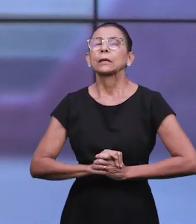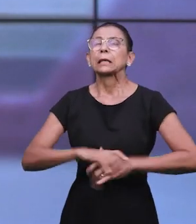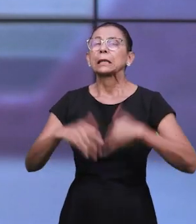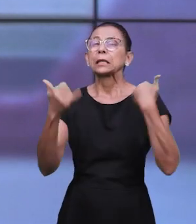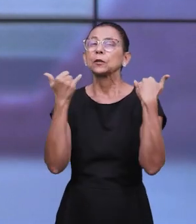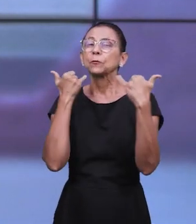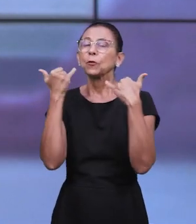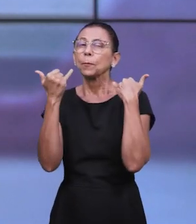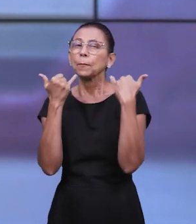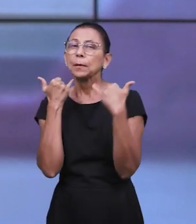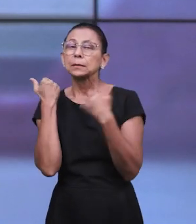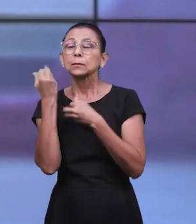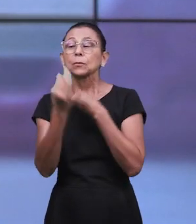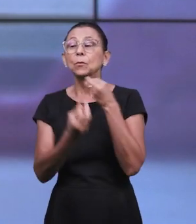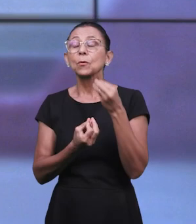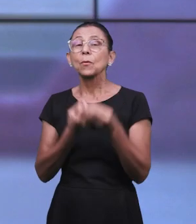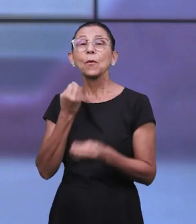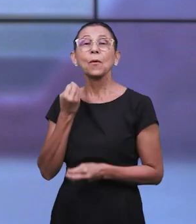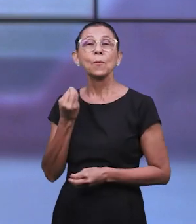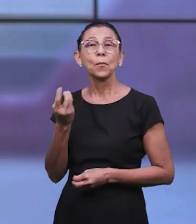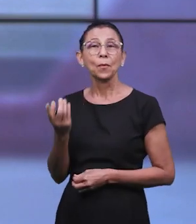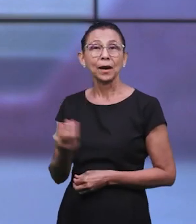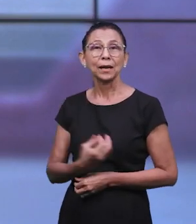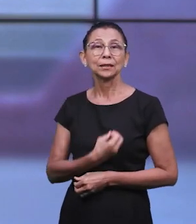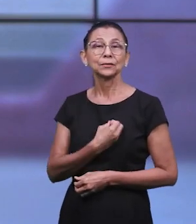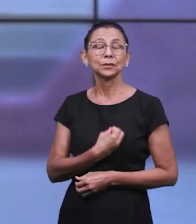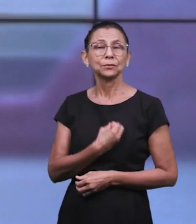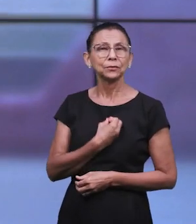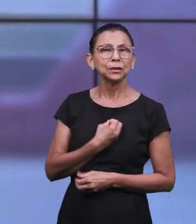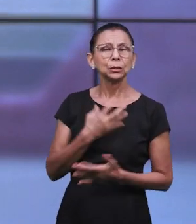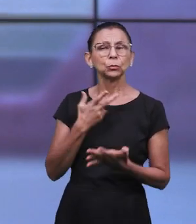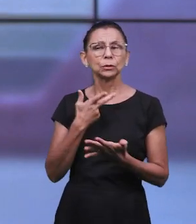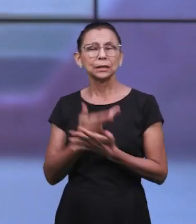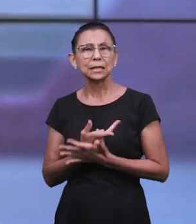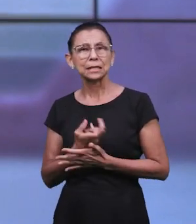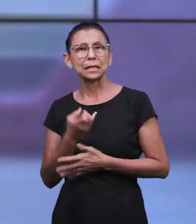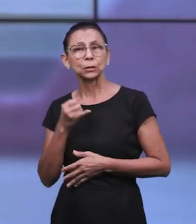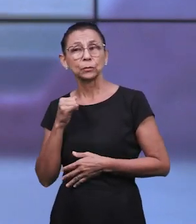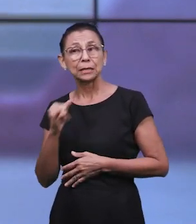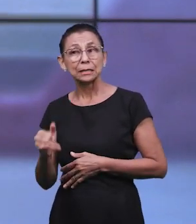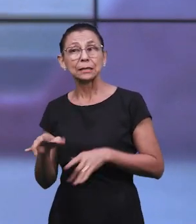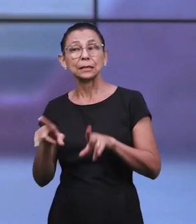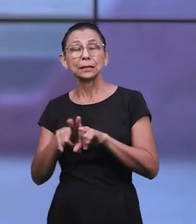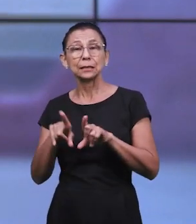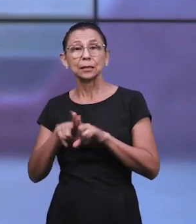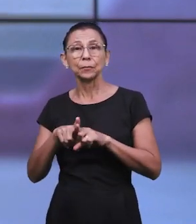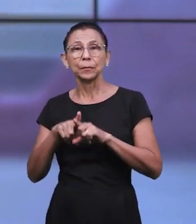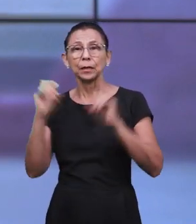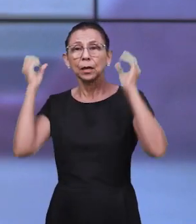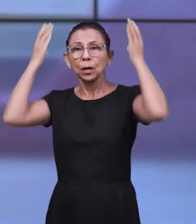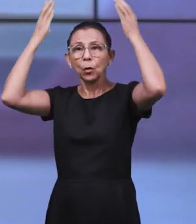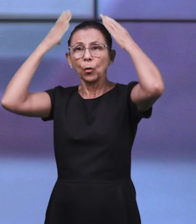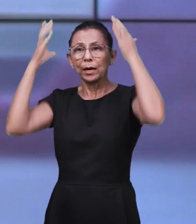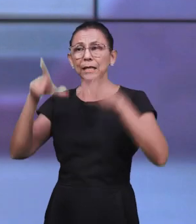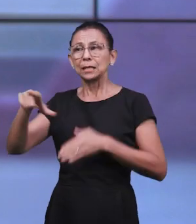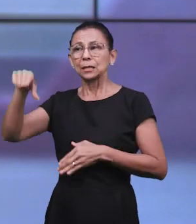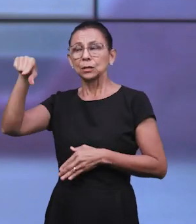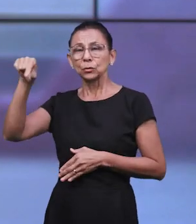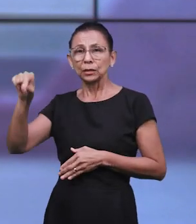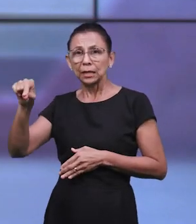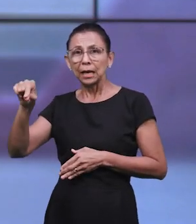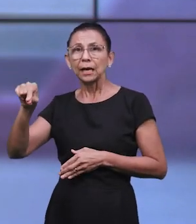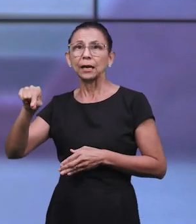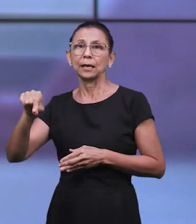informar de como ela passava e do que sucederia se ela seria escolhida entre todas as moças